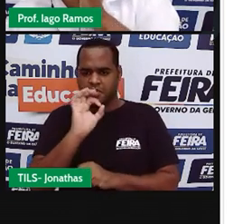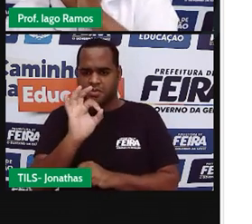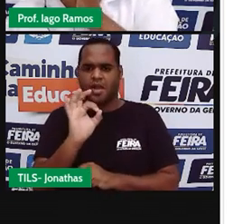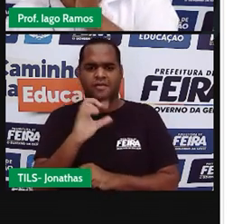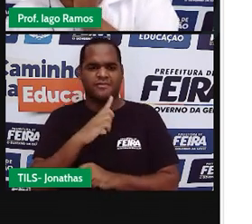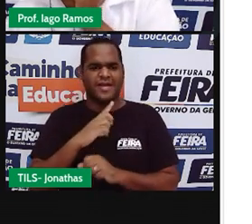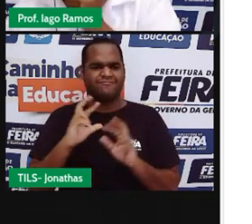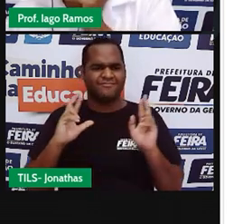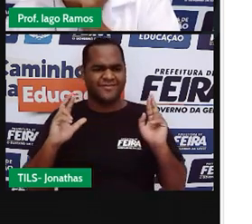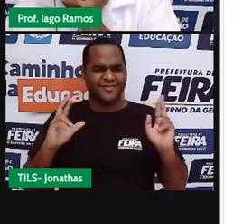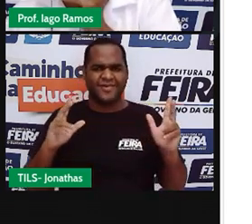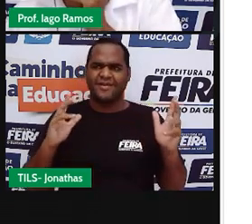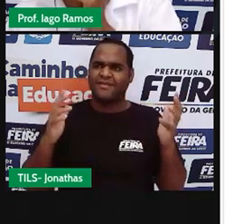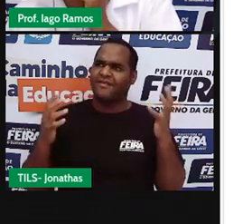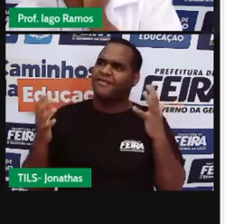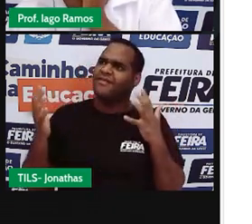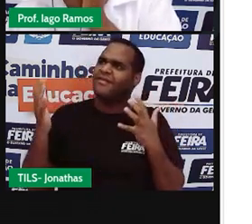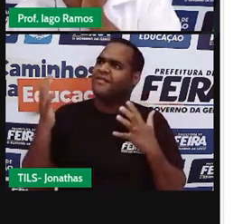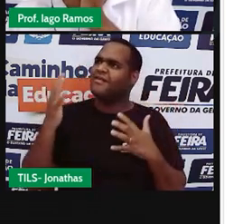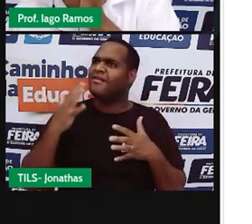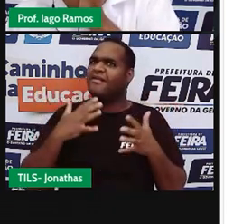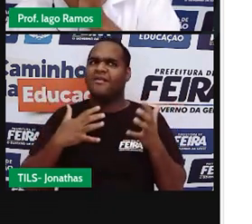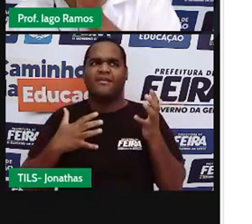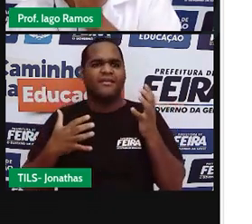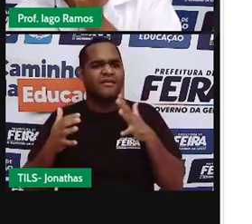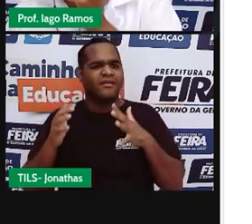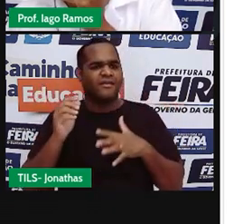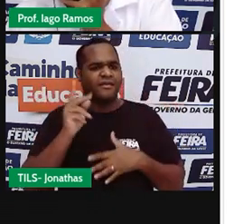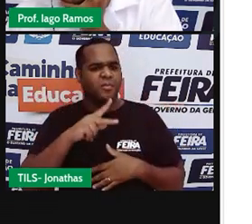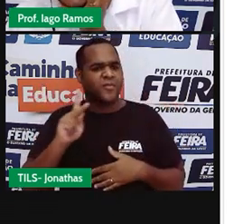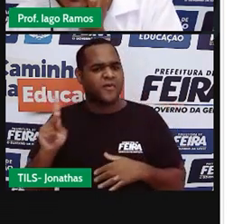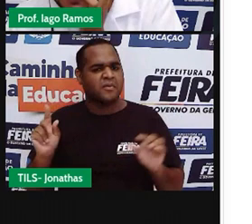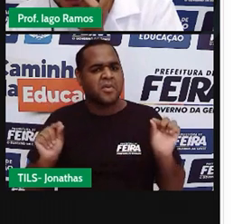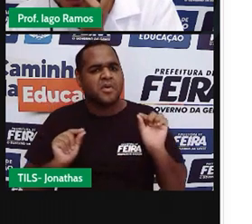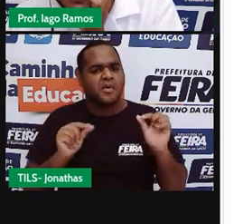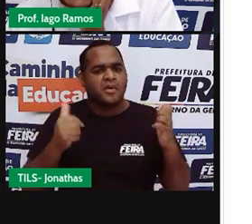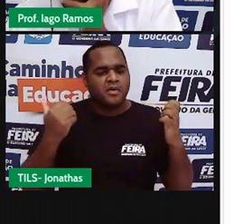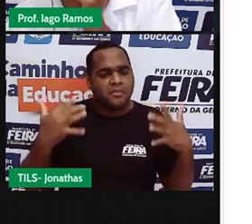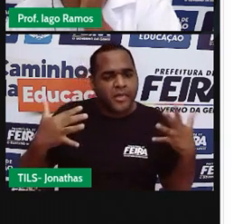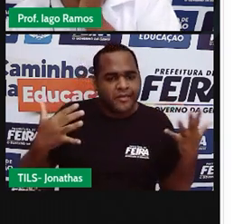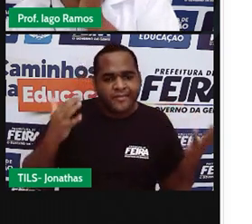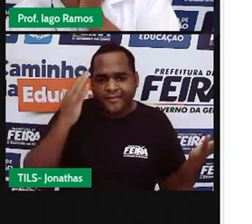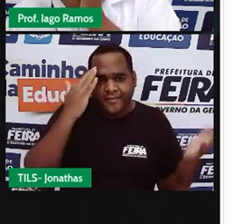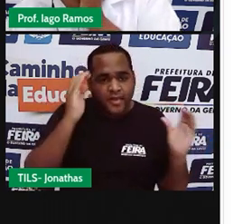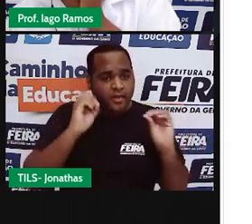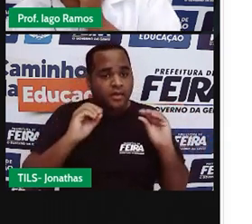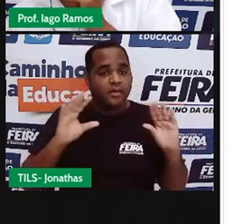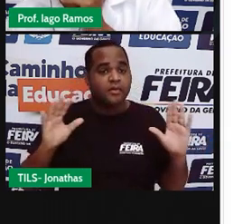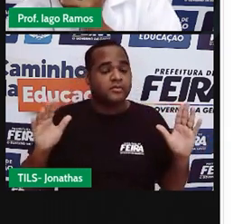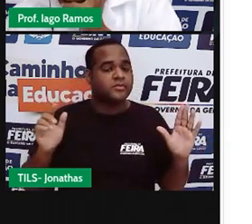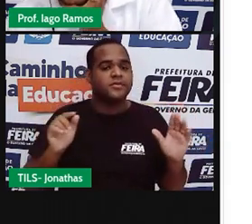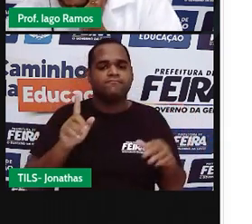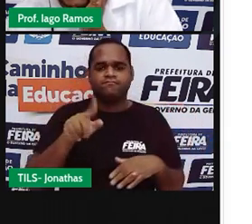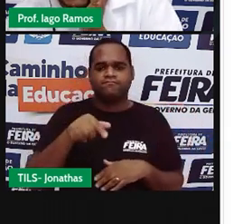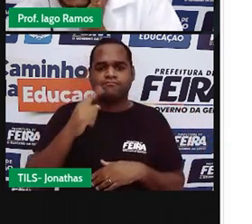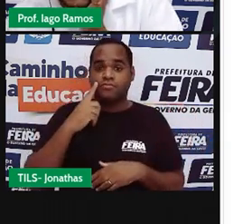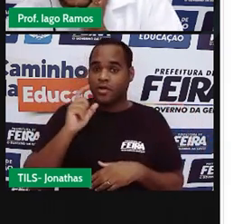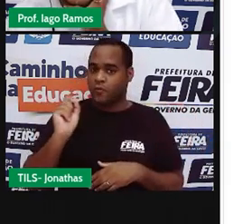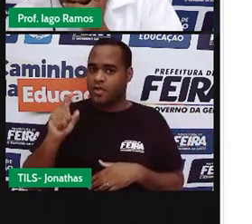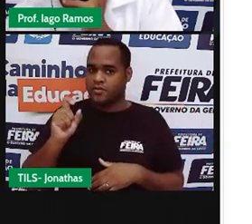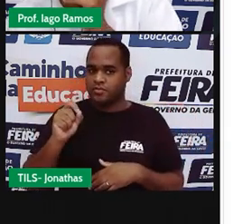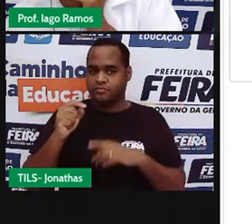Que viagem é essa, professor? Pois é. E aí, eu já te pergunto. No triângulo azul,